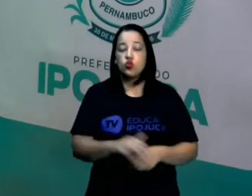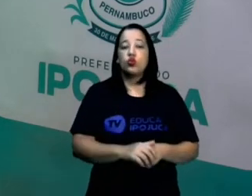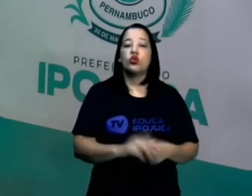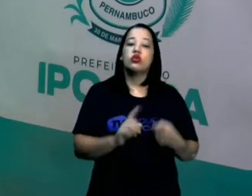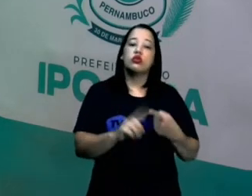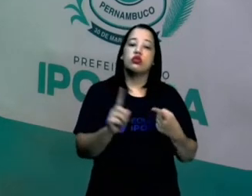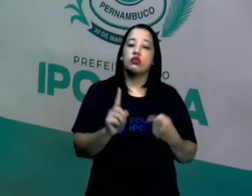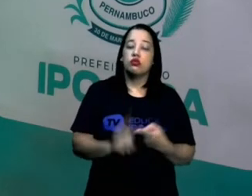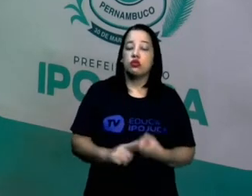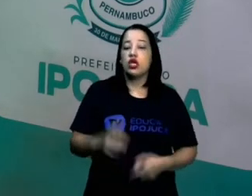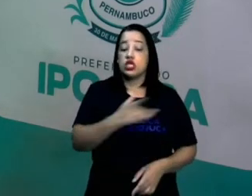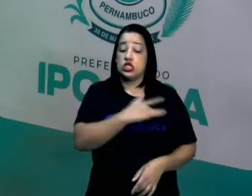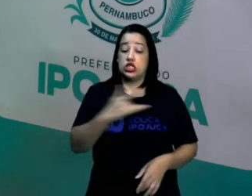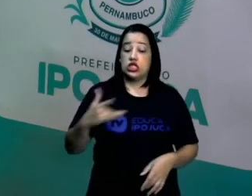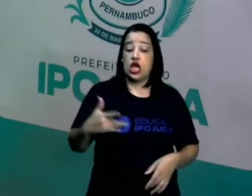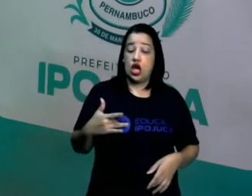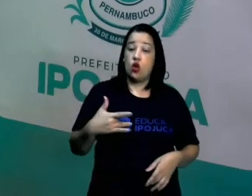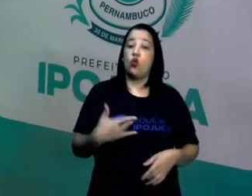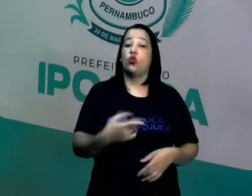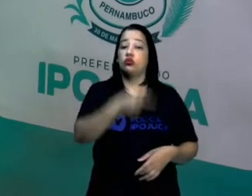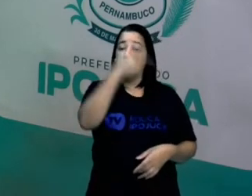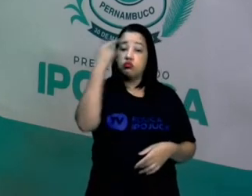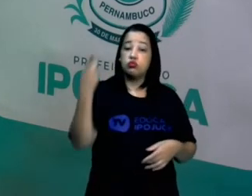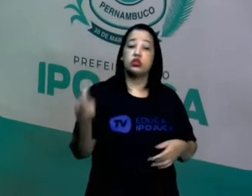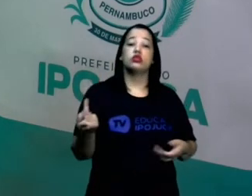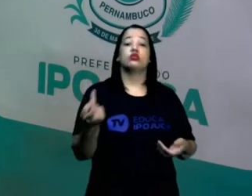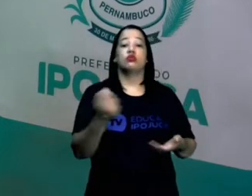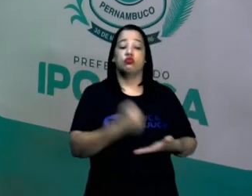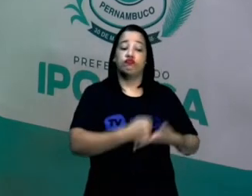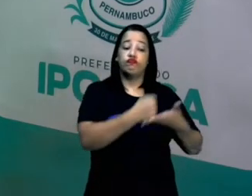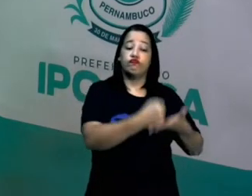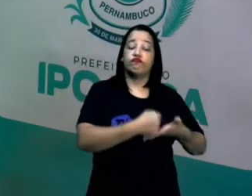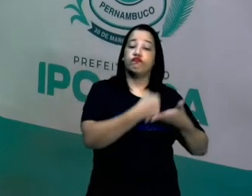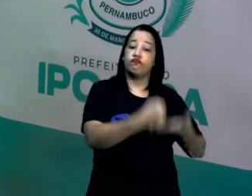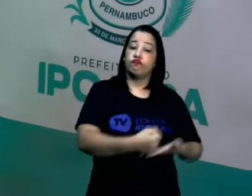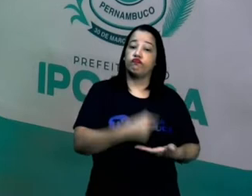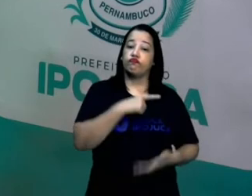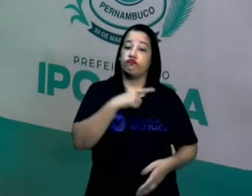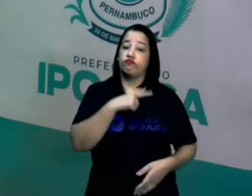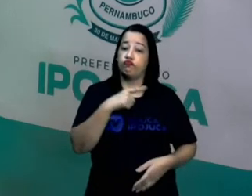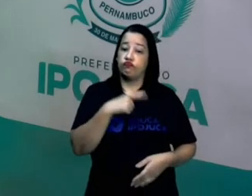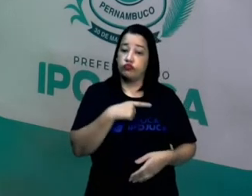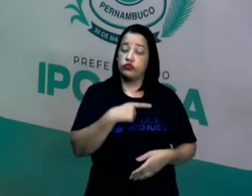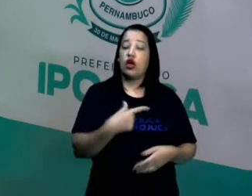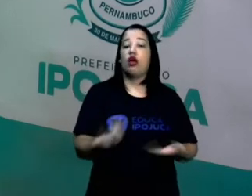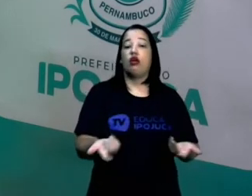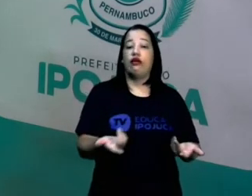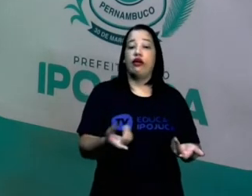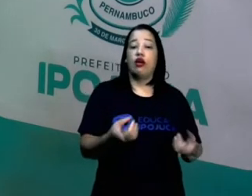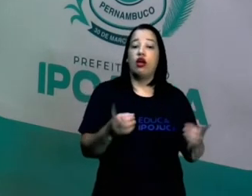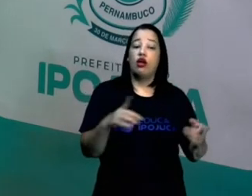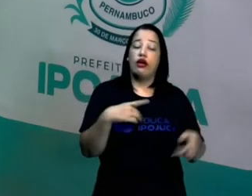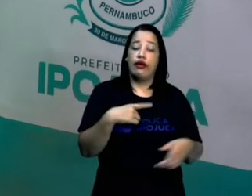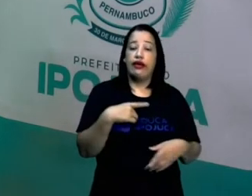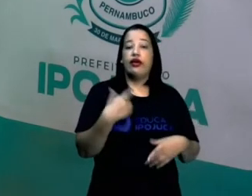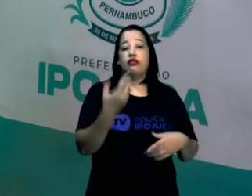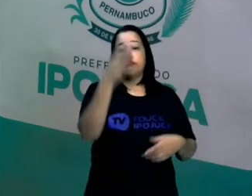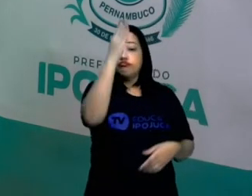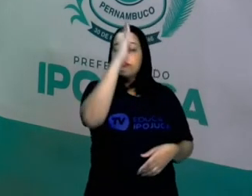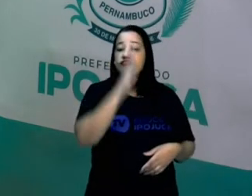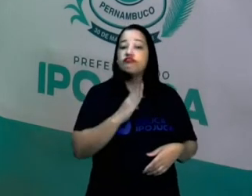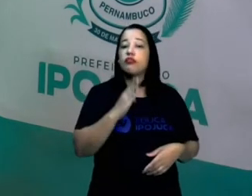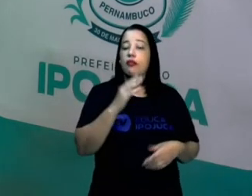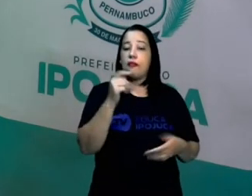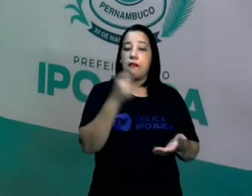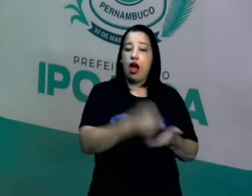saúde, que atende a maior parte da população, principalmente de forma gratuita, o